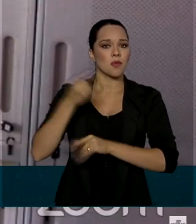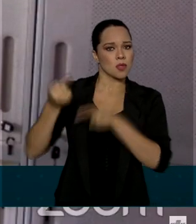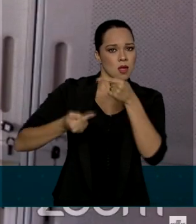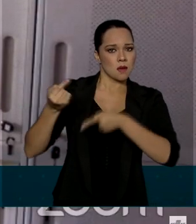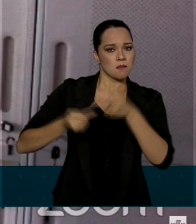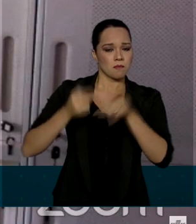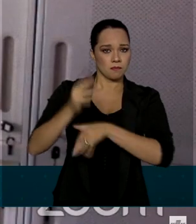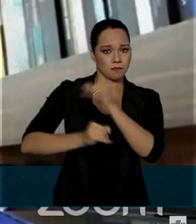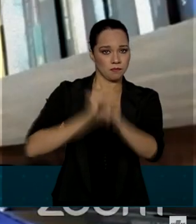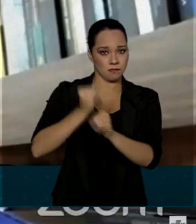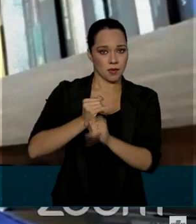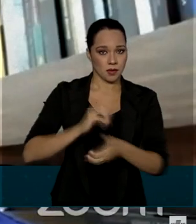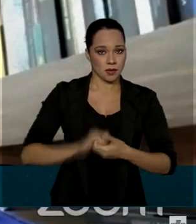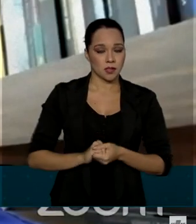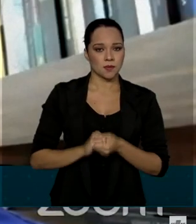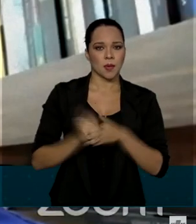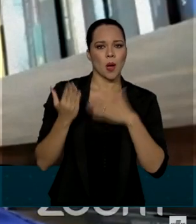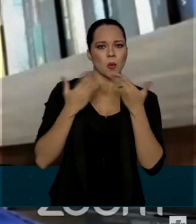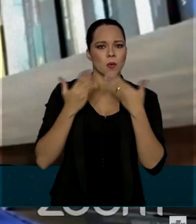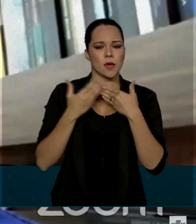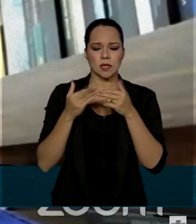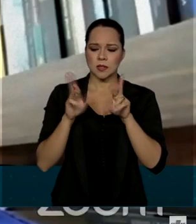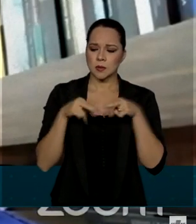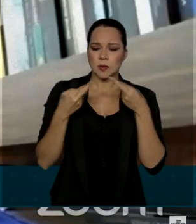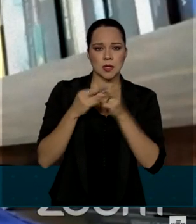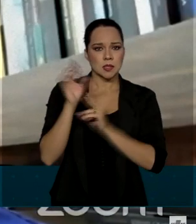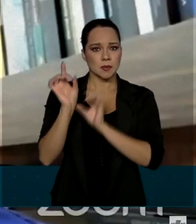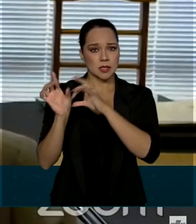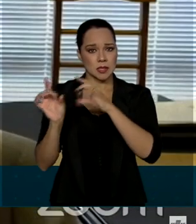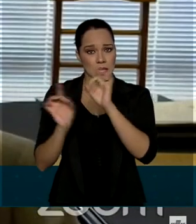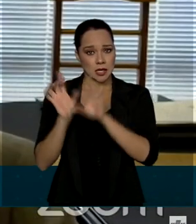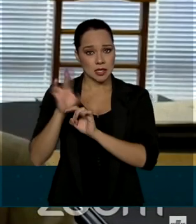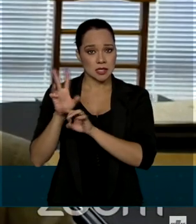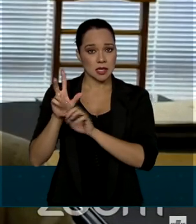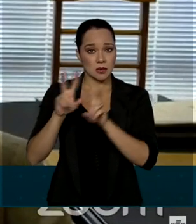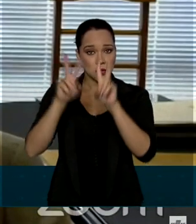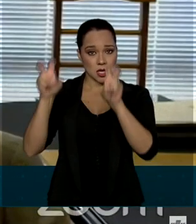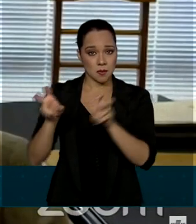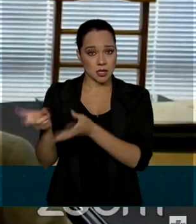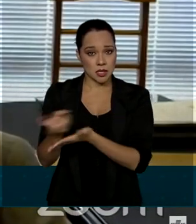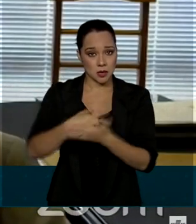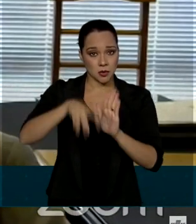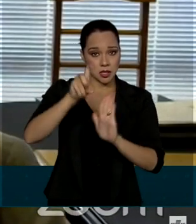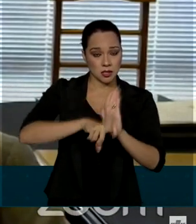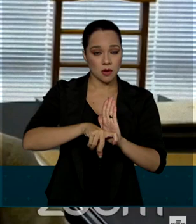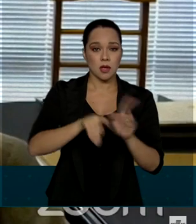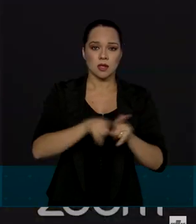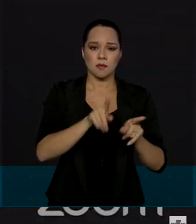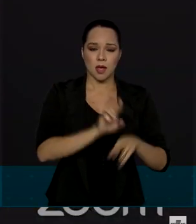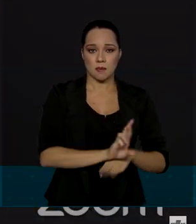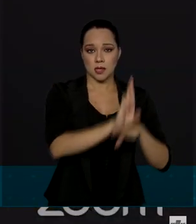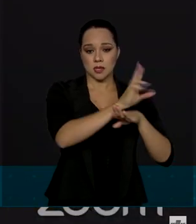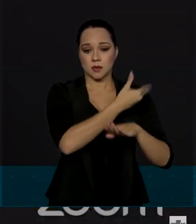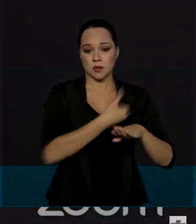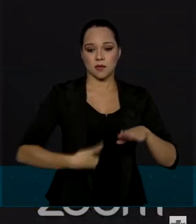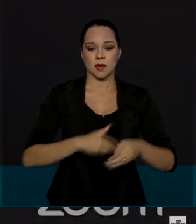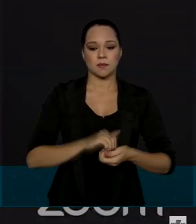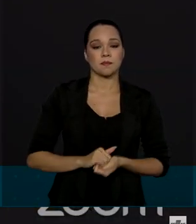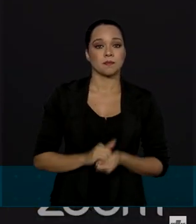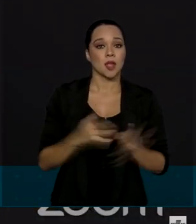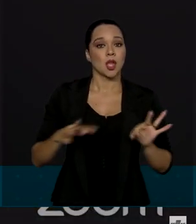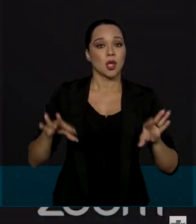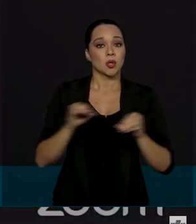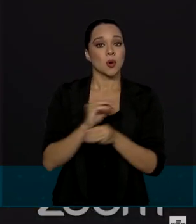debate na internet. A conversa reuniu especialistas em tributação e representantes do governo. Toda a